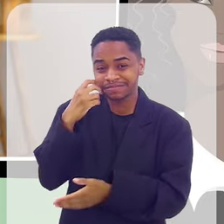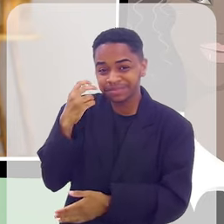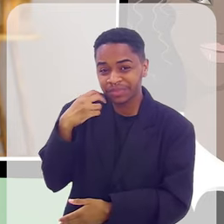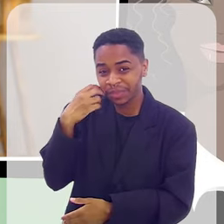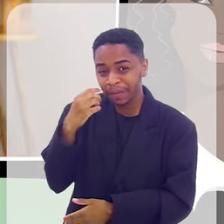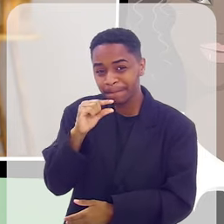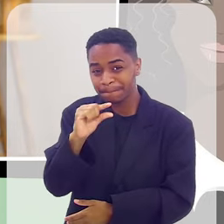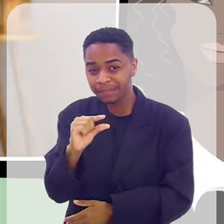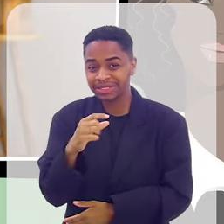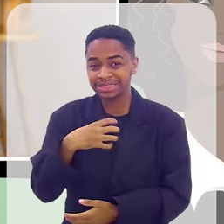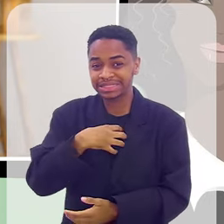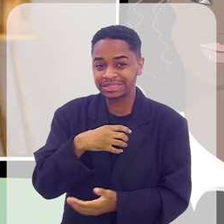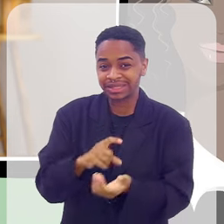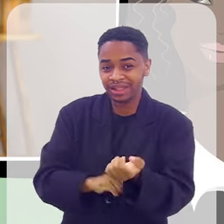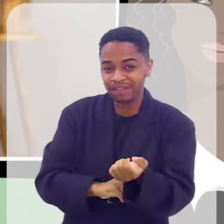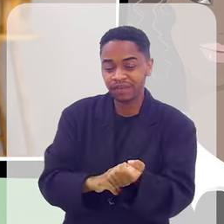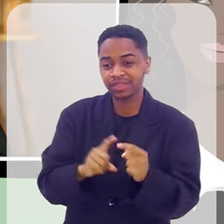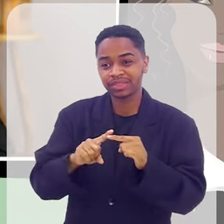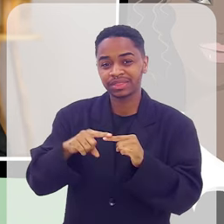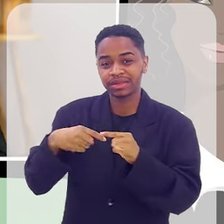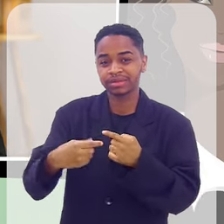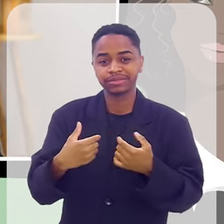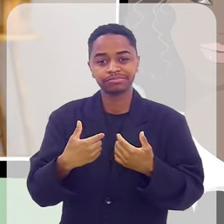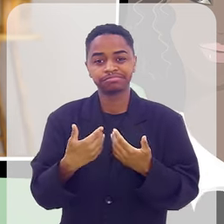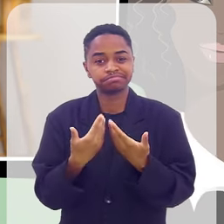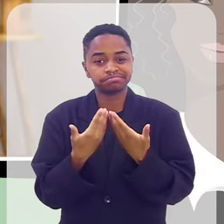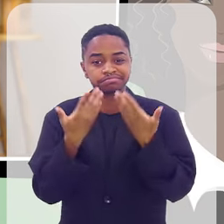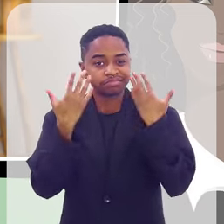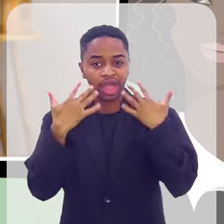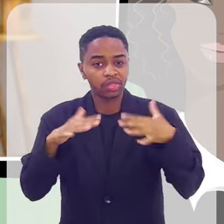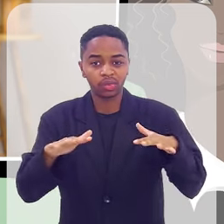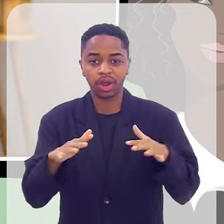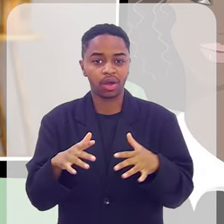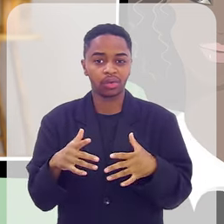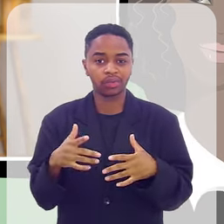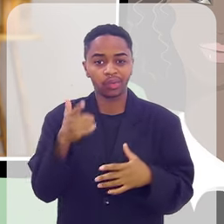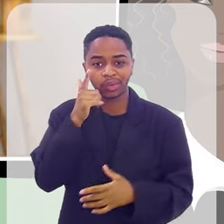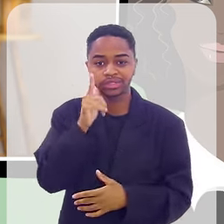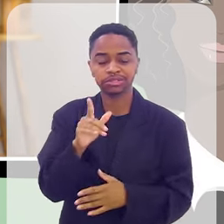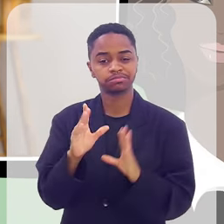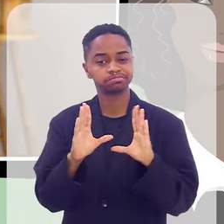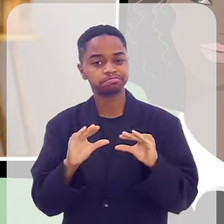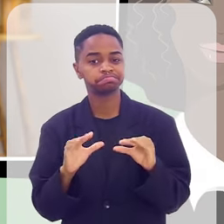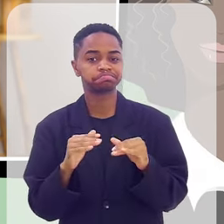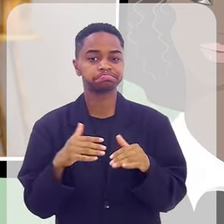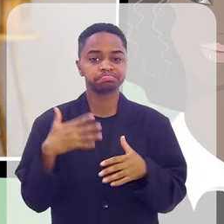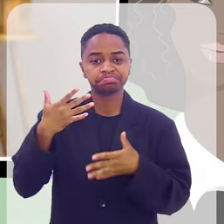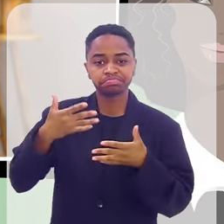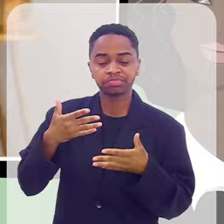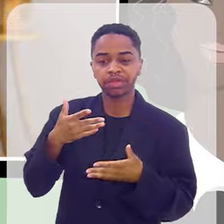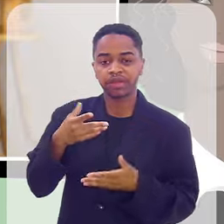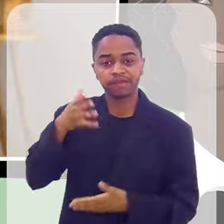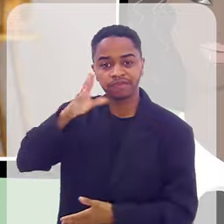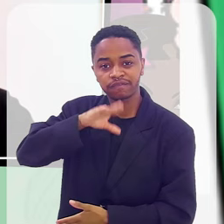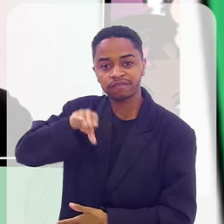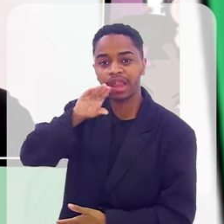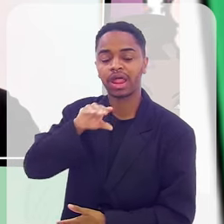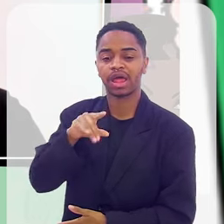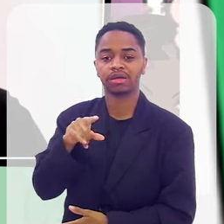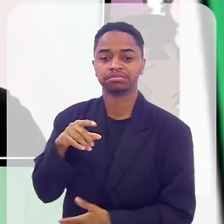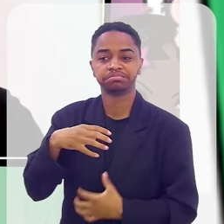tímida, mais nervosa, mas depois ela se soltou com uma naturalidade, com uma tranquilidade que